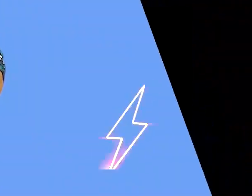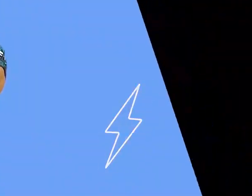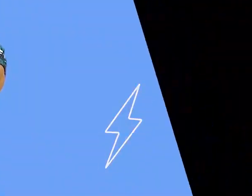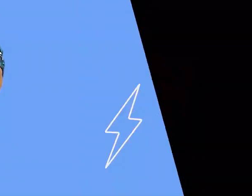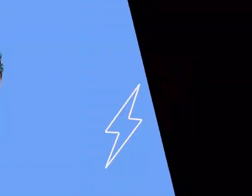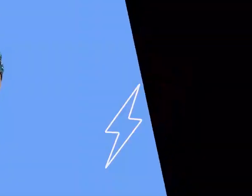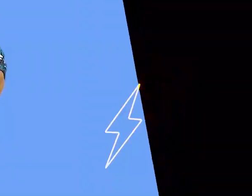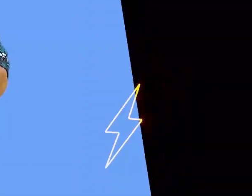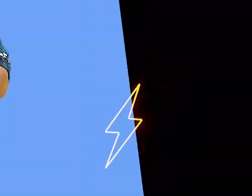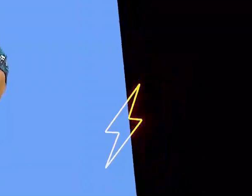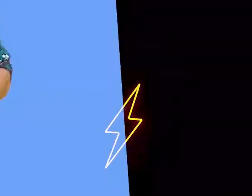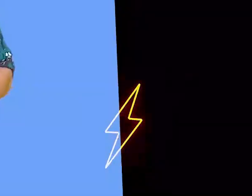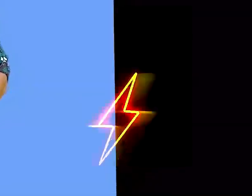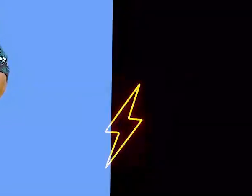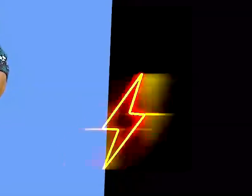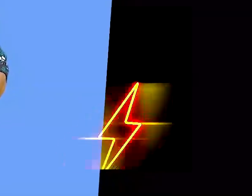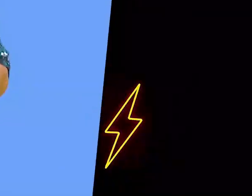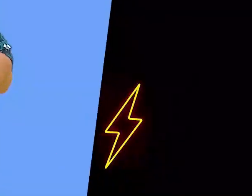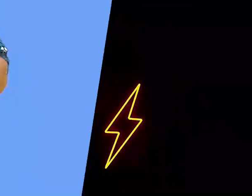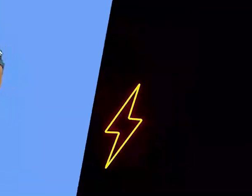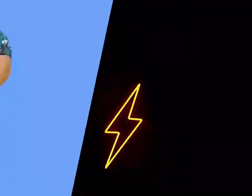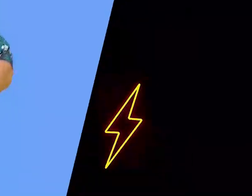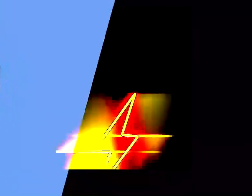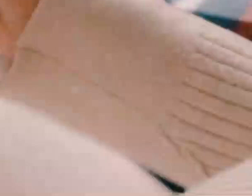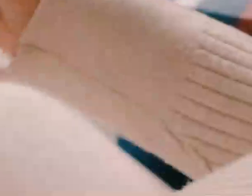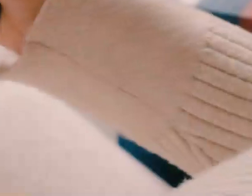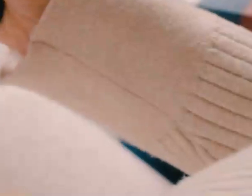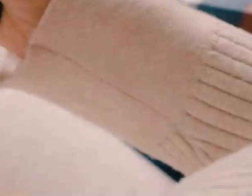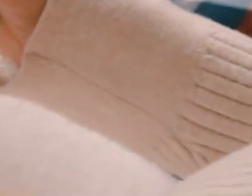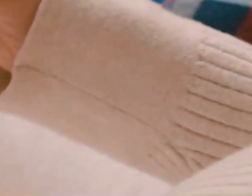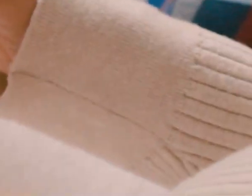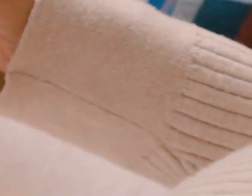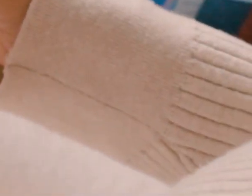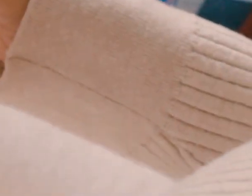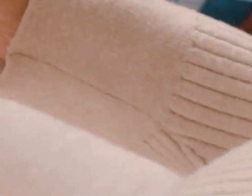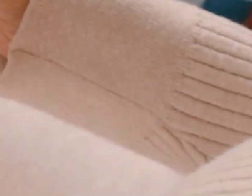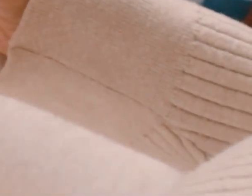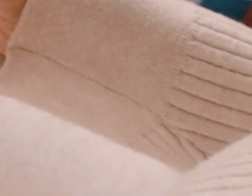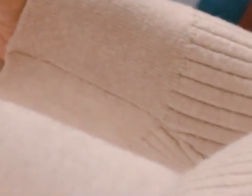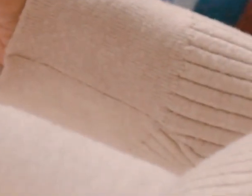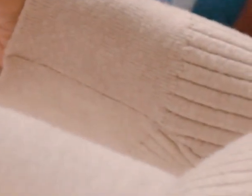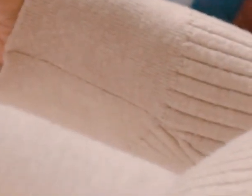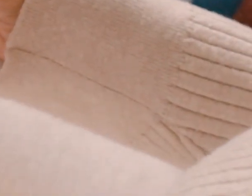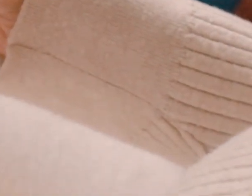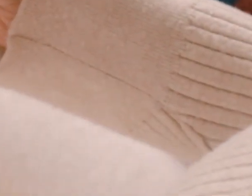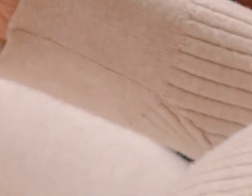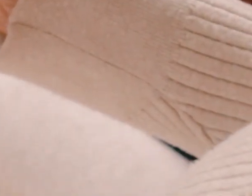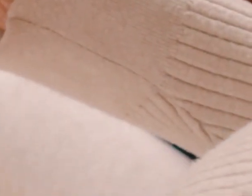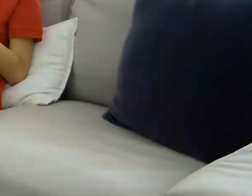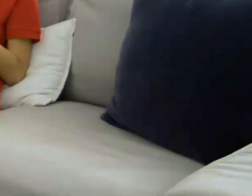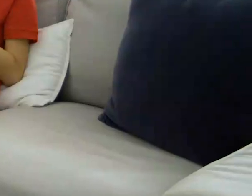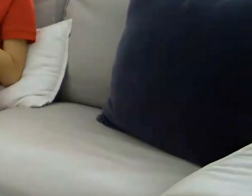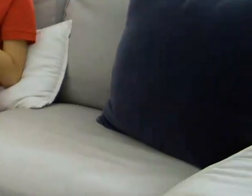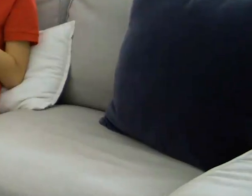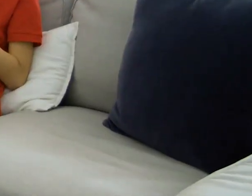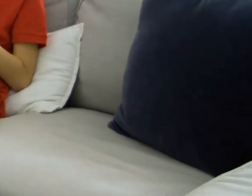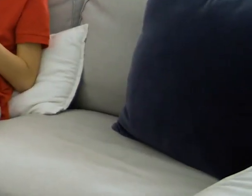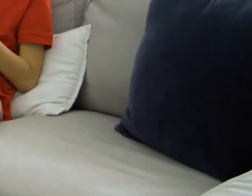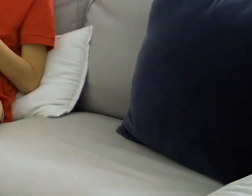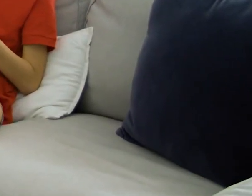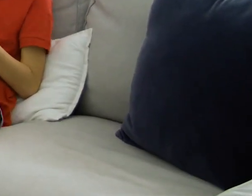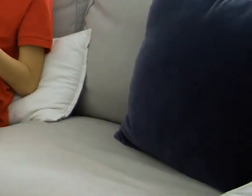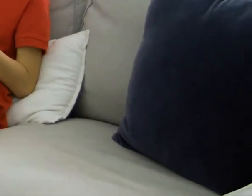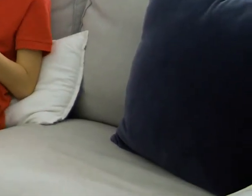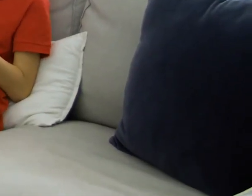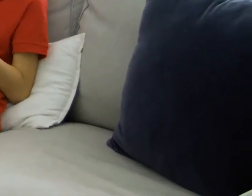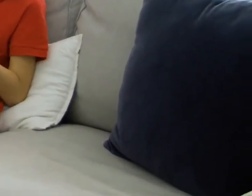física necessária para a sua prática, ainda irá ajudar no desenvolvimento como pessoas, pois